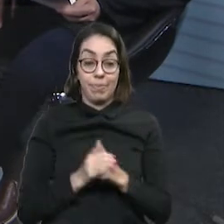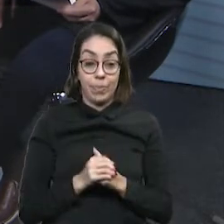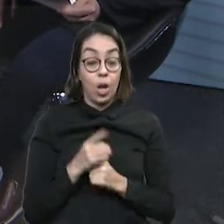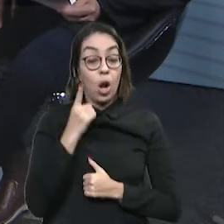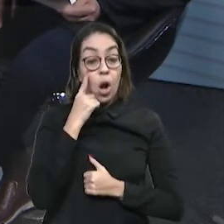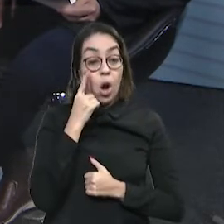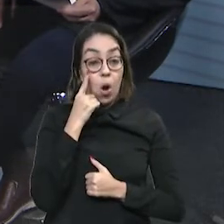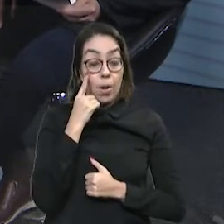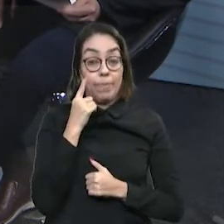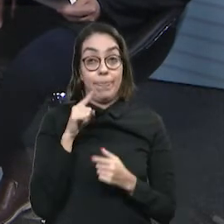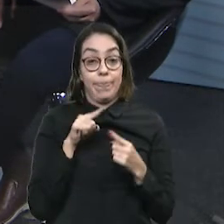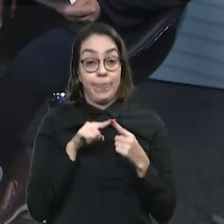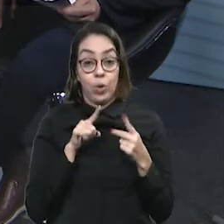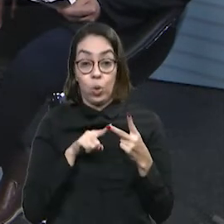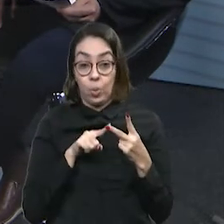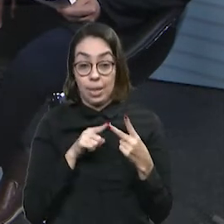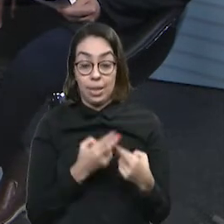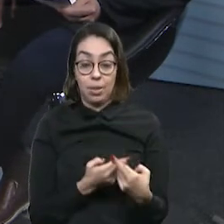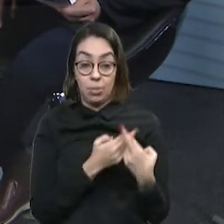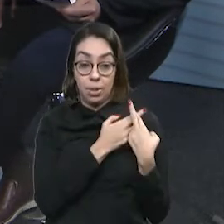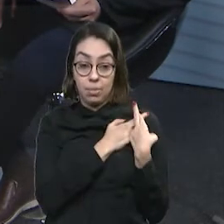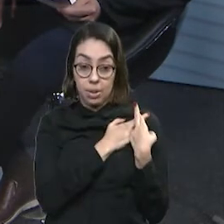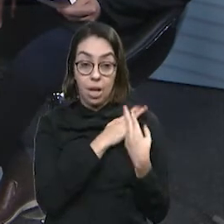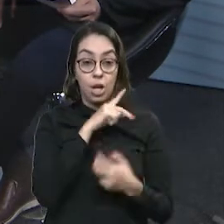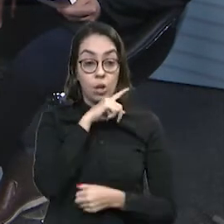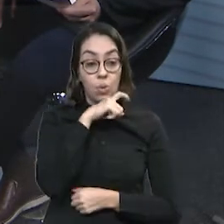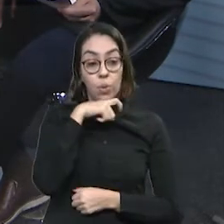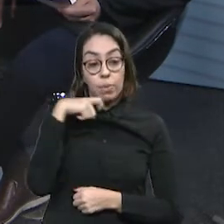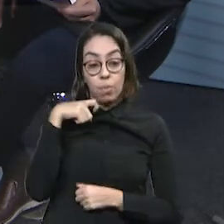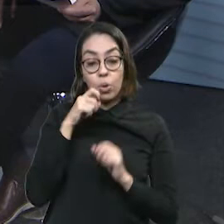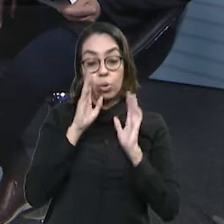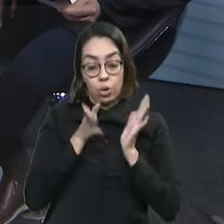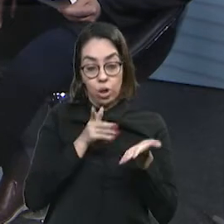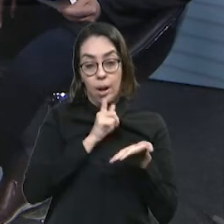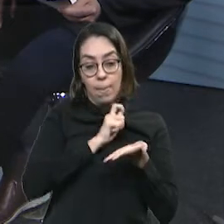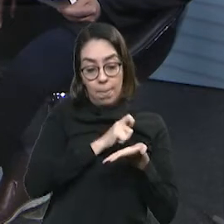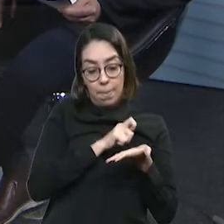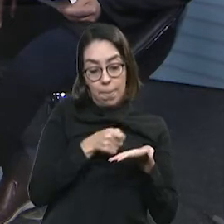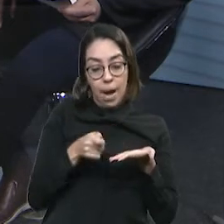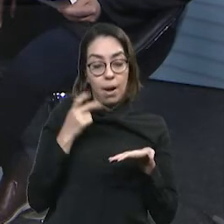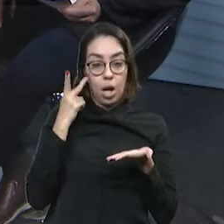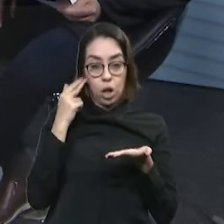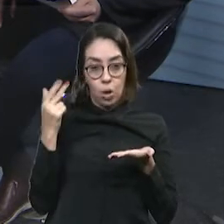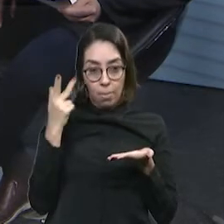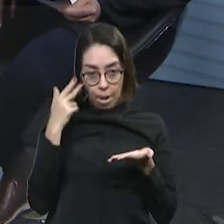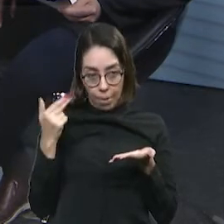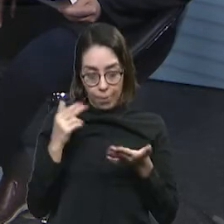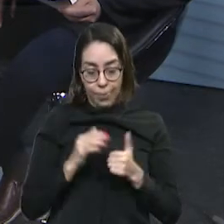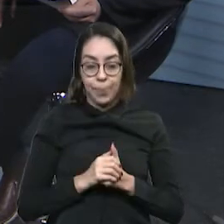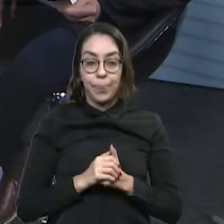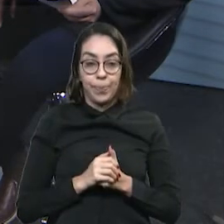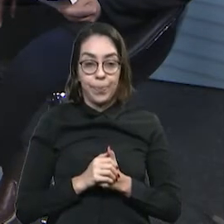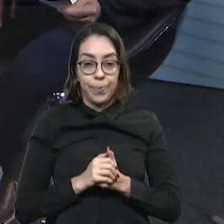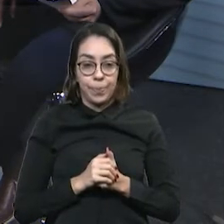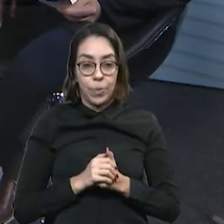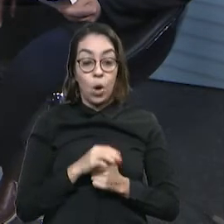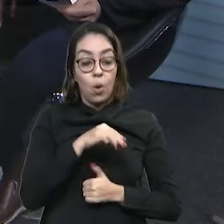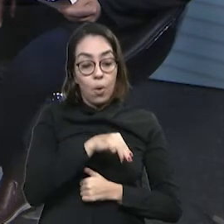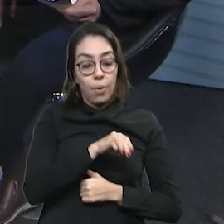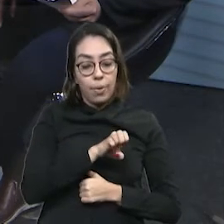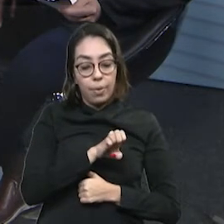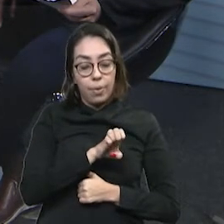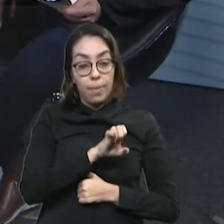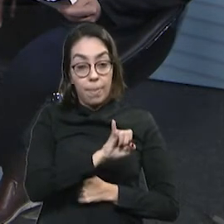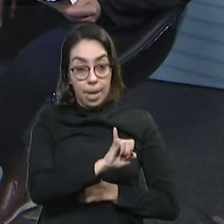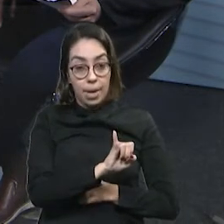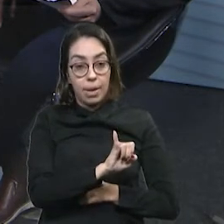obrigações. Você vai ter o imposto corrente, que você já vai pagar, porque você vai estar faturando todo mês. E, no Simples Nacional, o